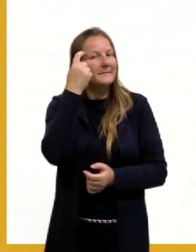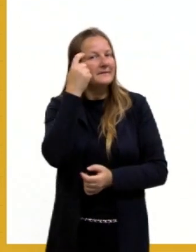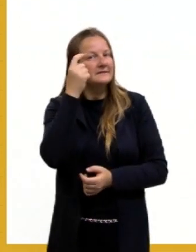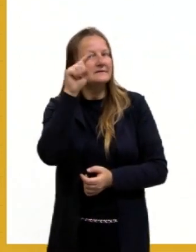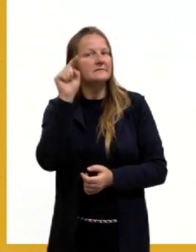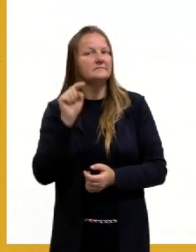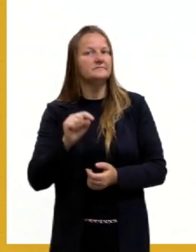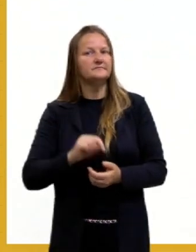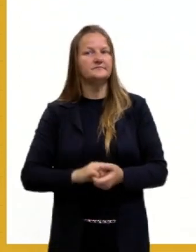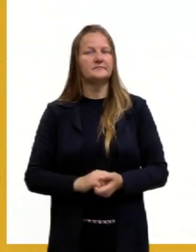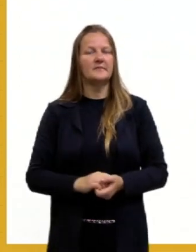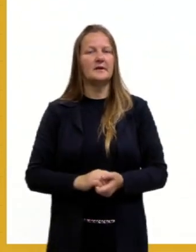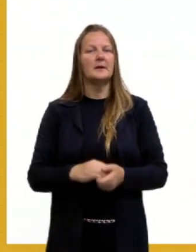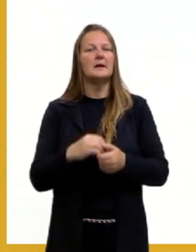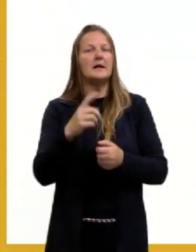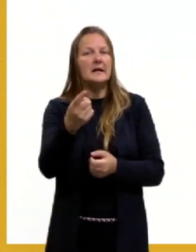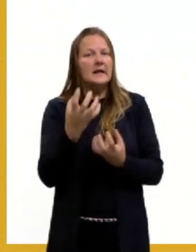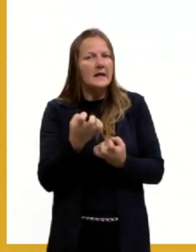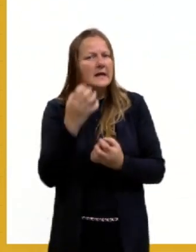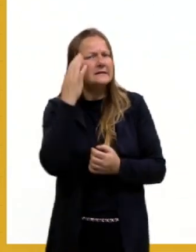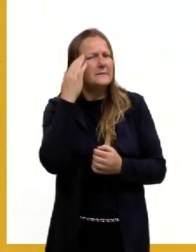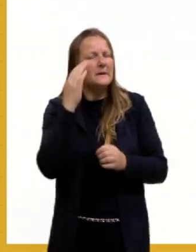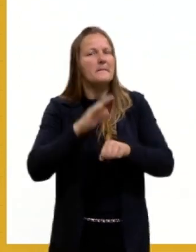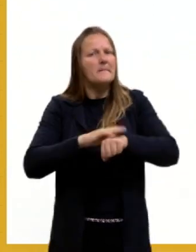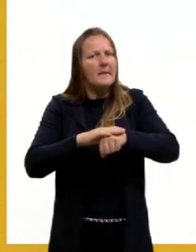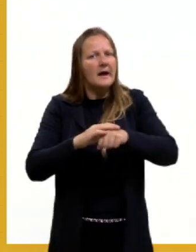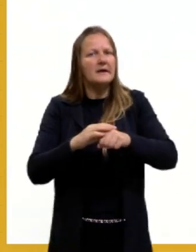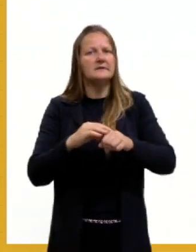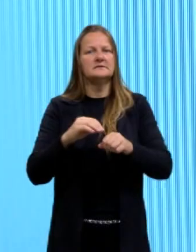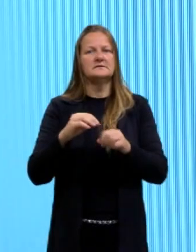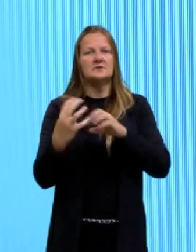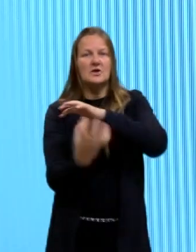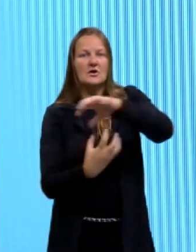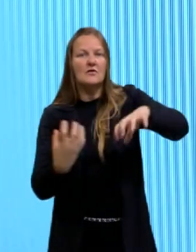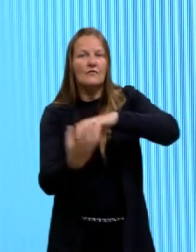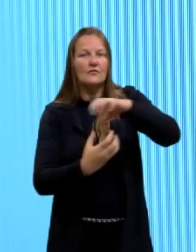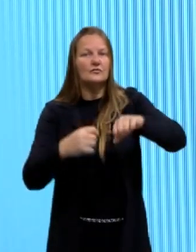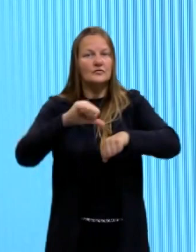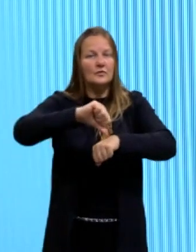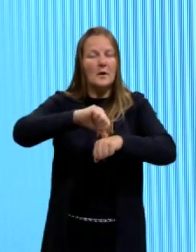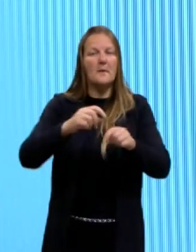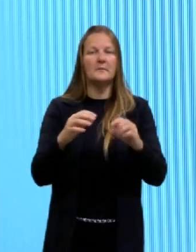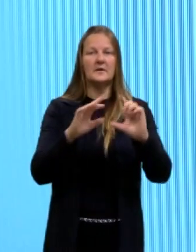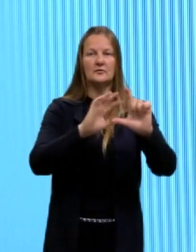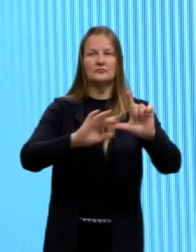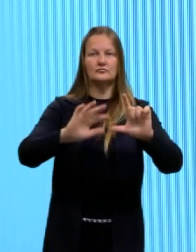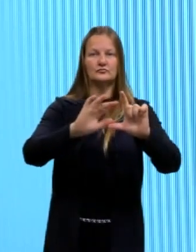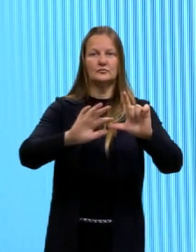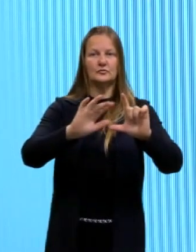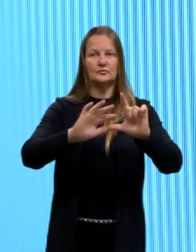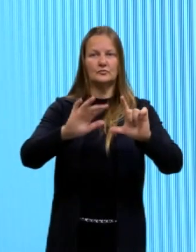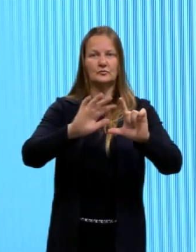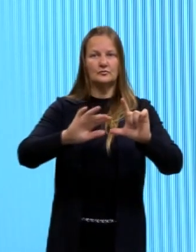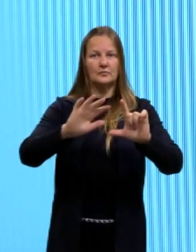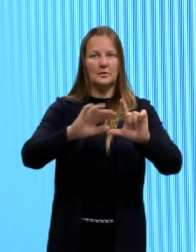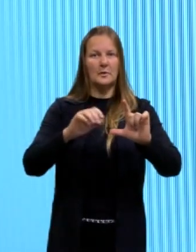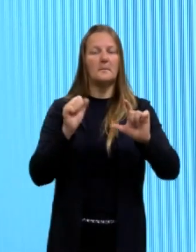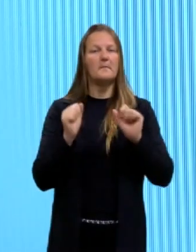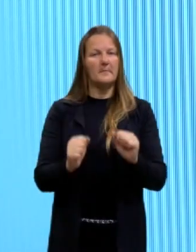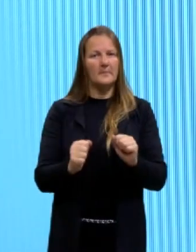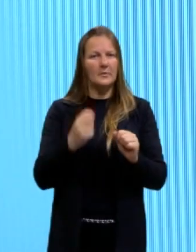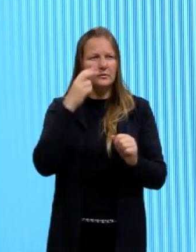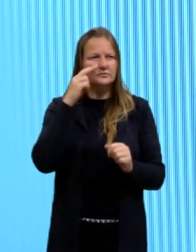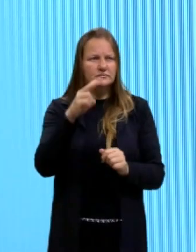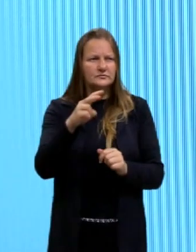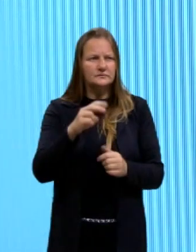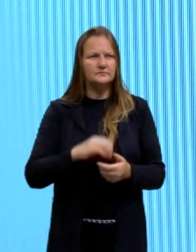quer entender mais sobre a revolução iraniana, tá ali, então, o QR Code, né, que vai direcionar vocês justamente para um